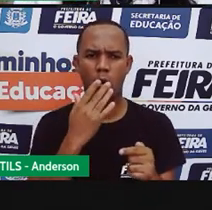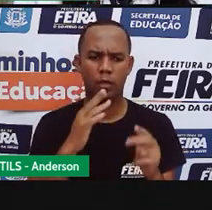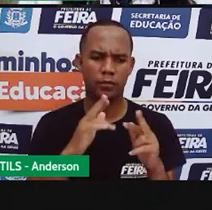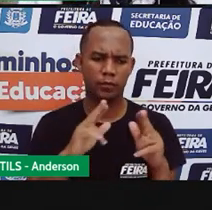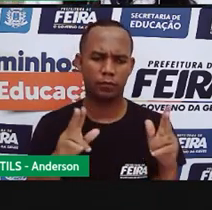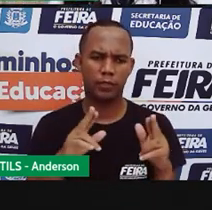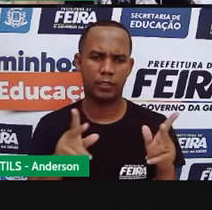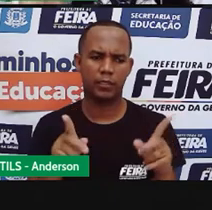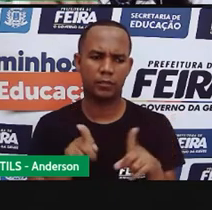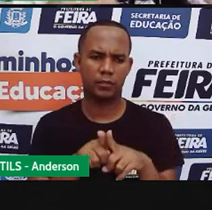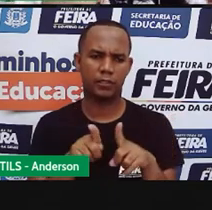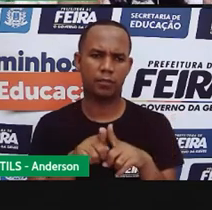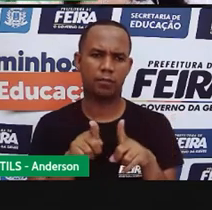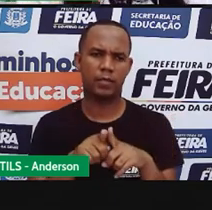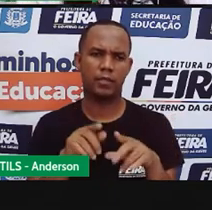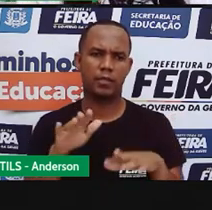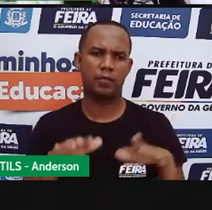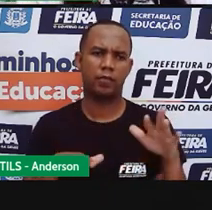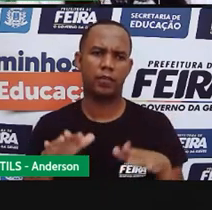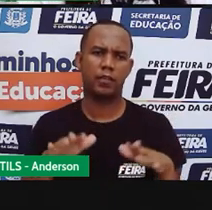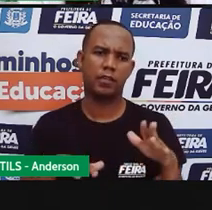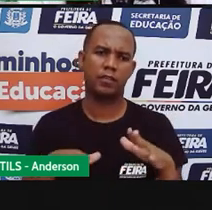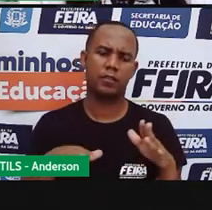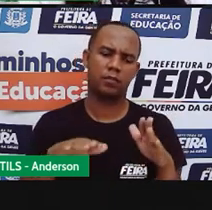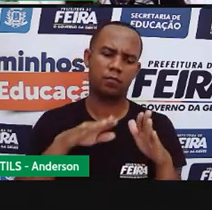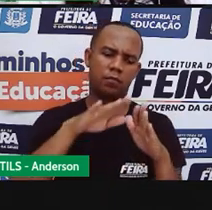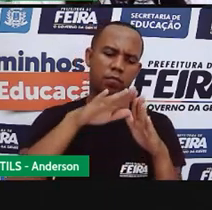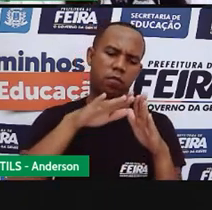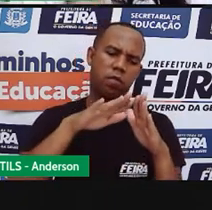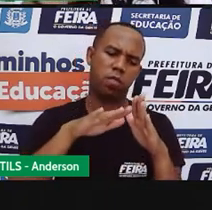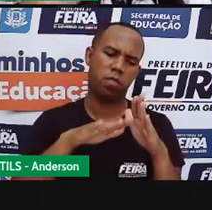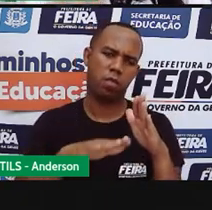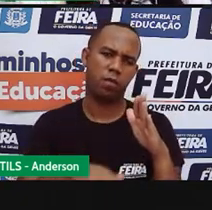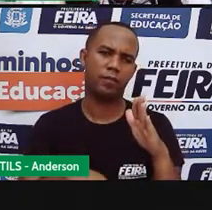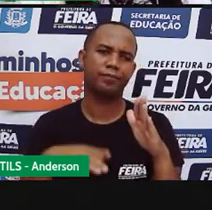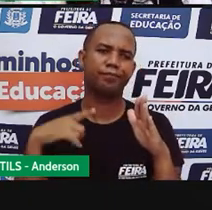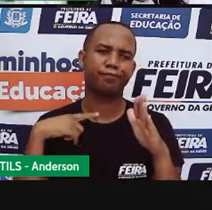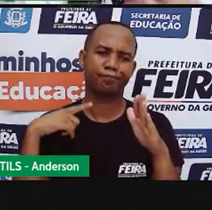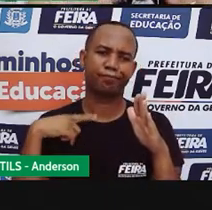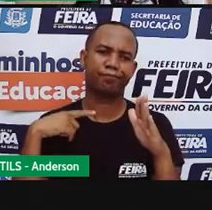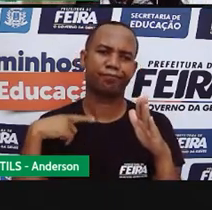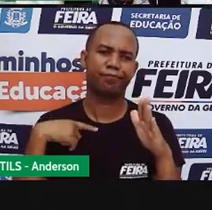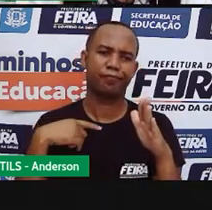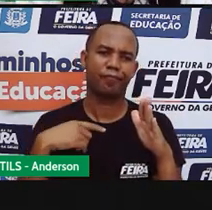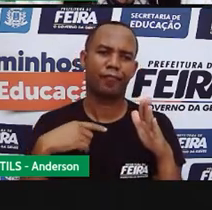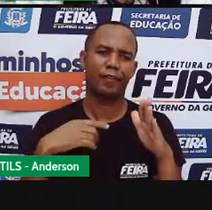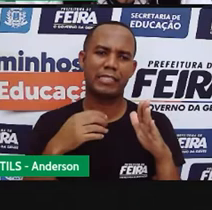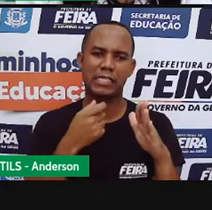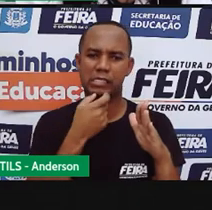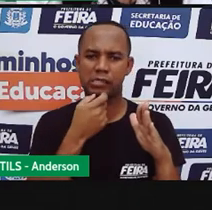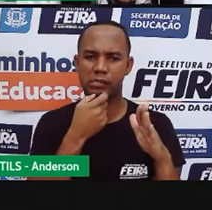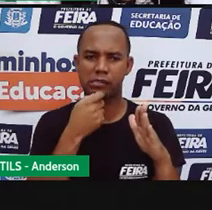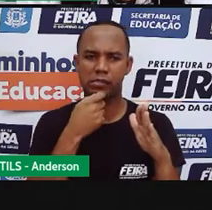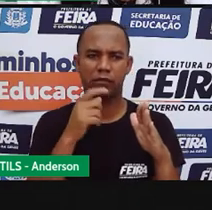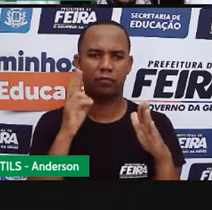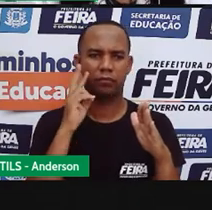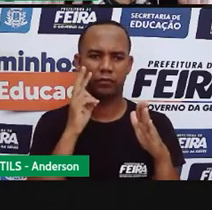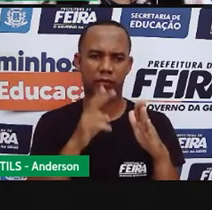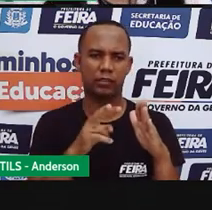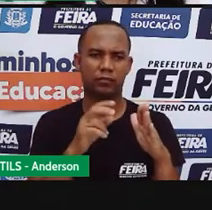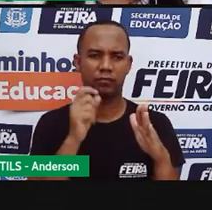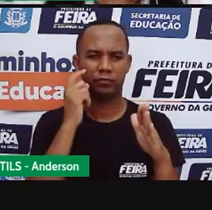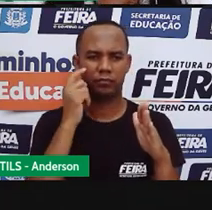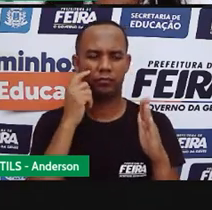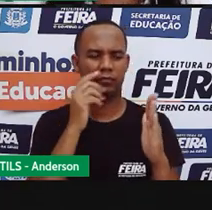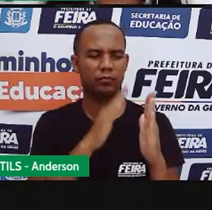começa a rachar e cair cai a tinta cai a massa corrida cai o reboto fica só o bloco já viu isso?